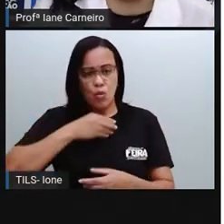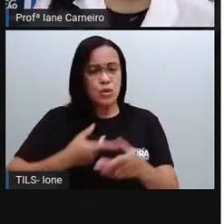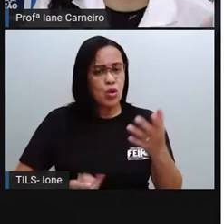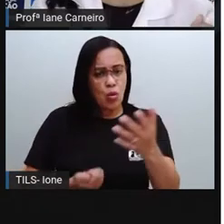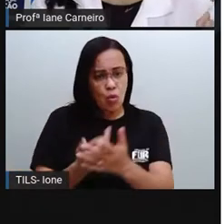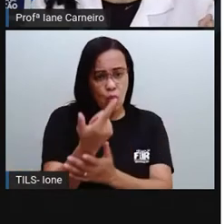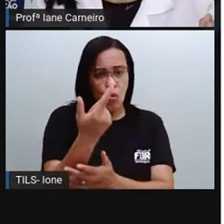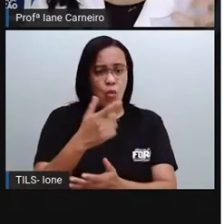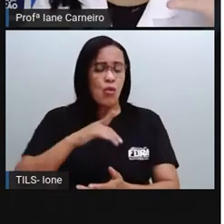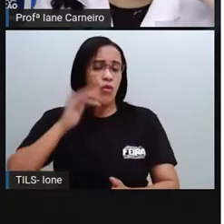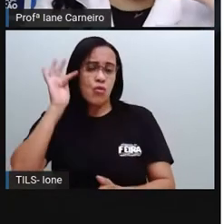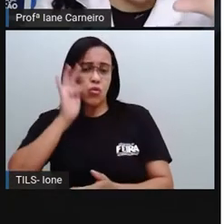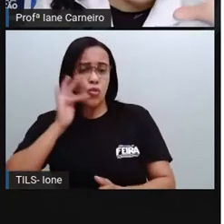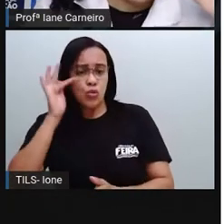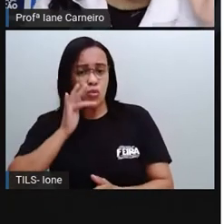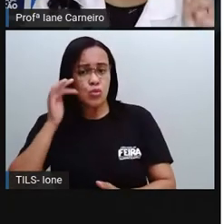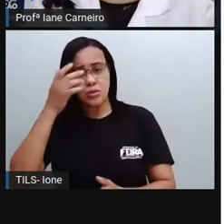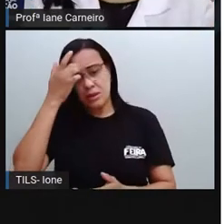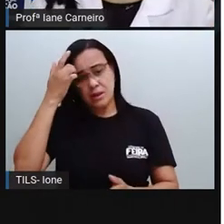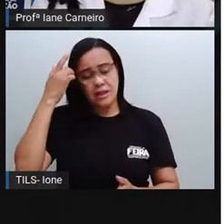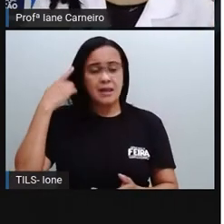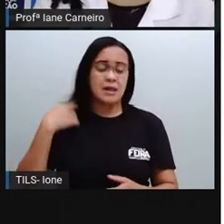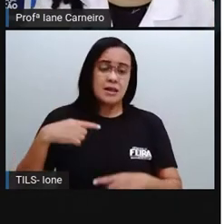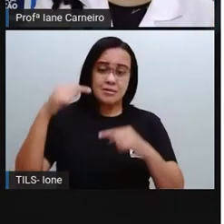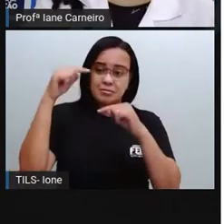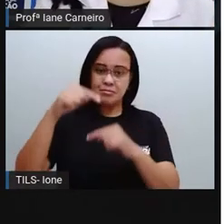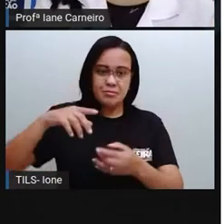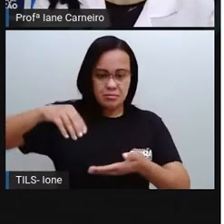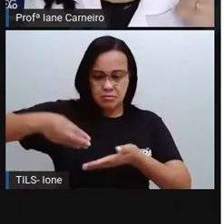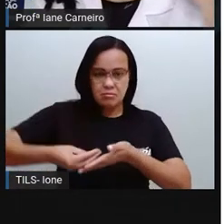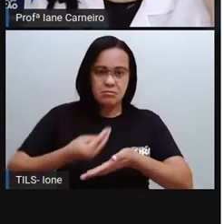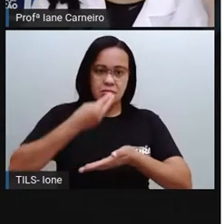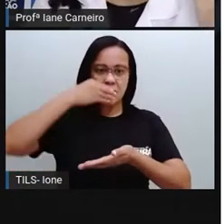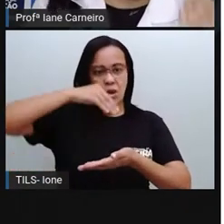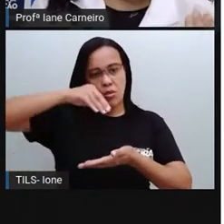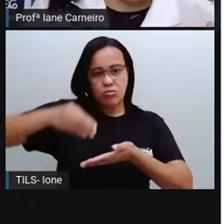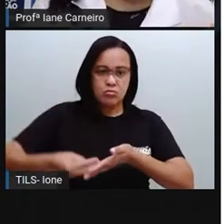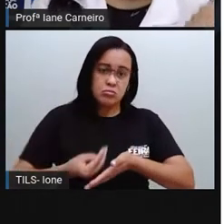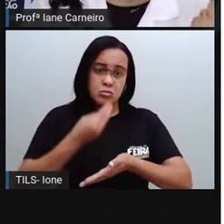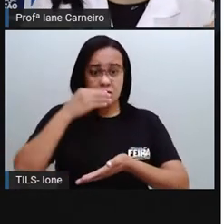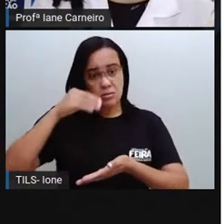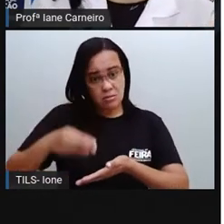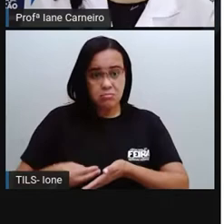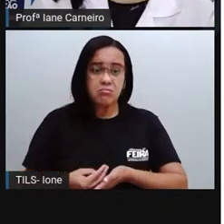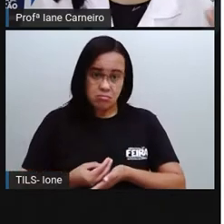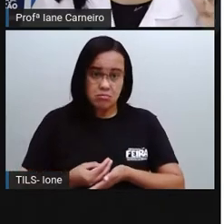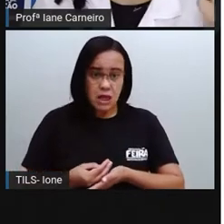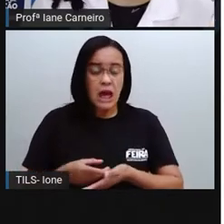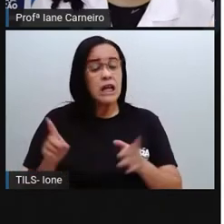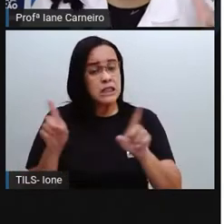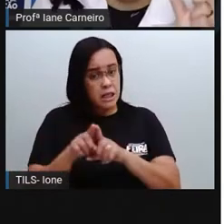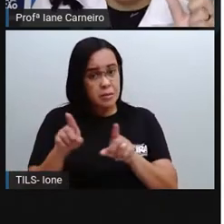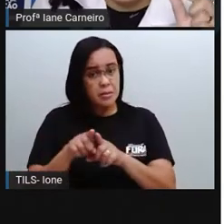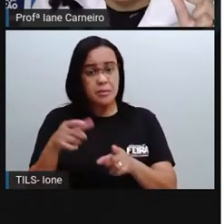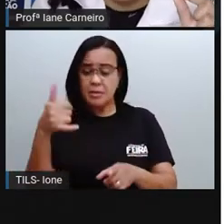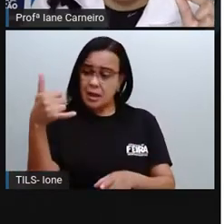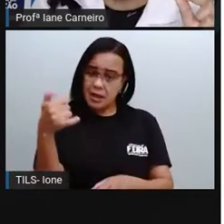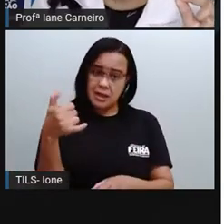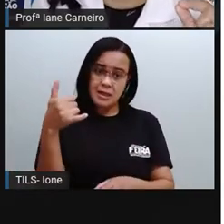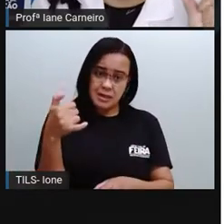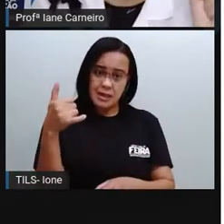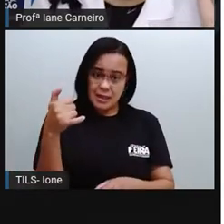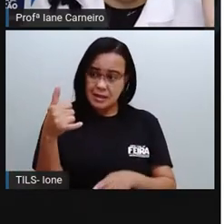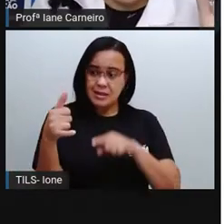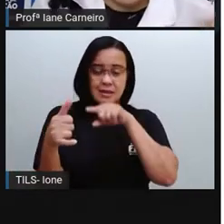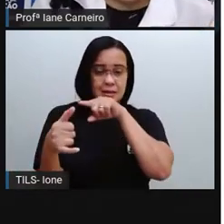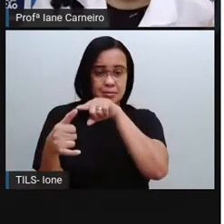fruta, o pote do iogurte, a própria caneta, a caneta tem essa parte